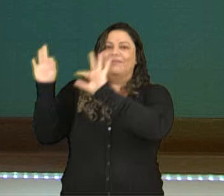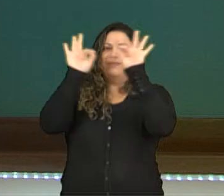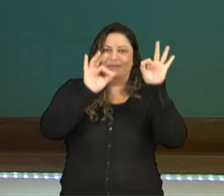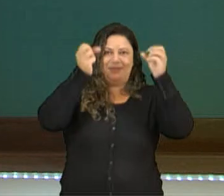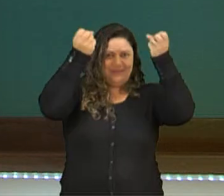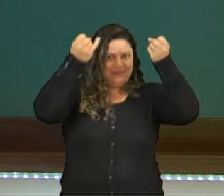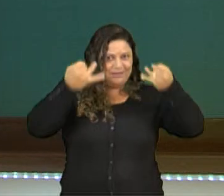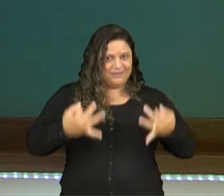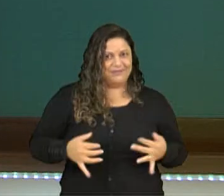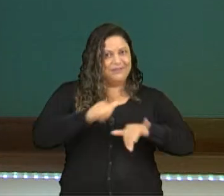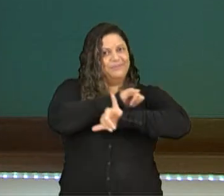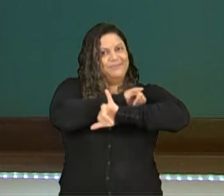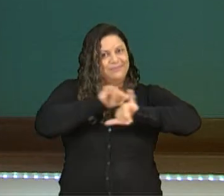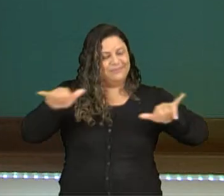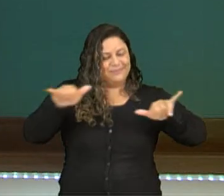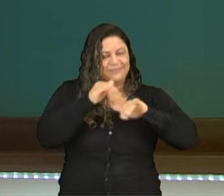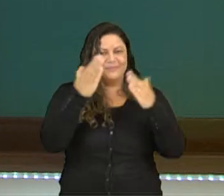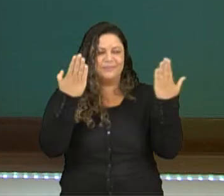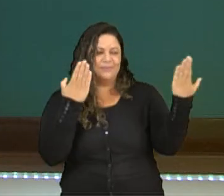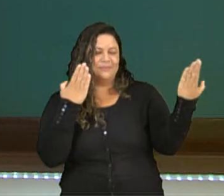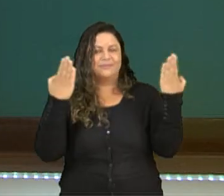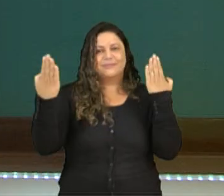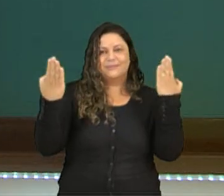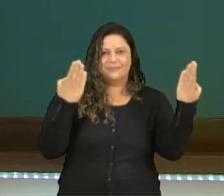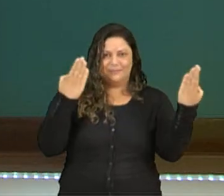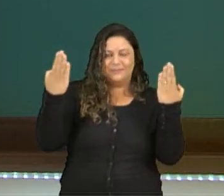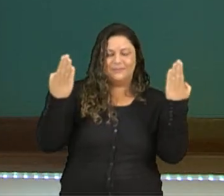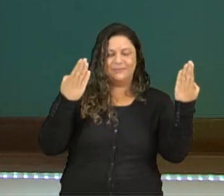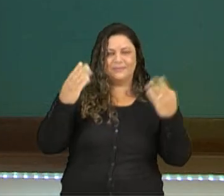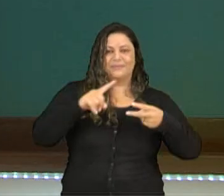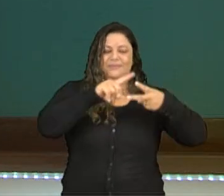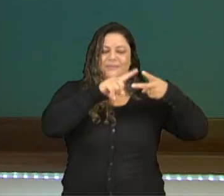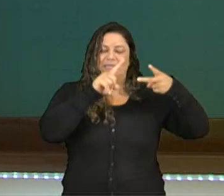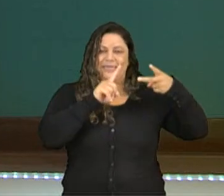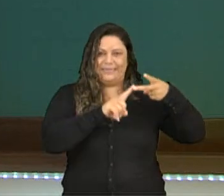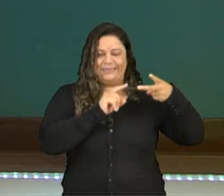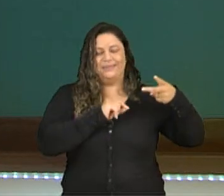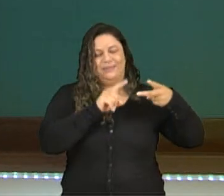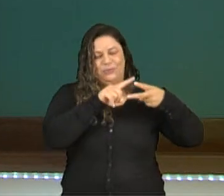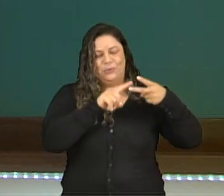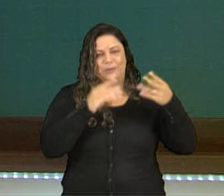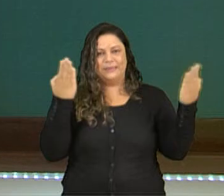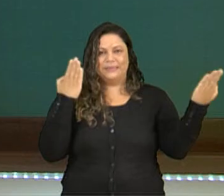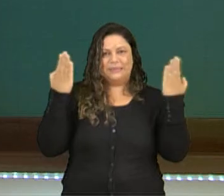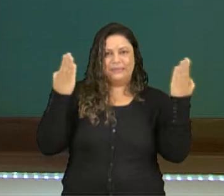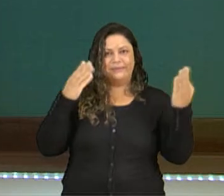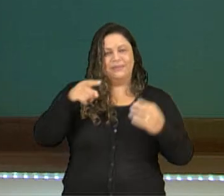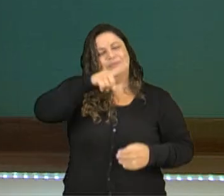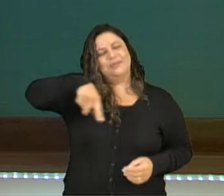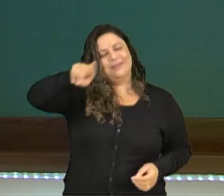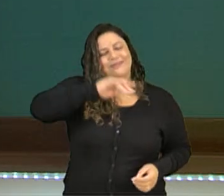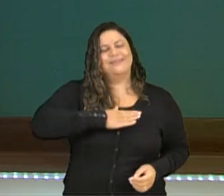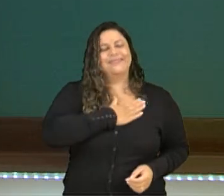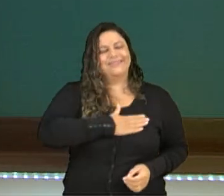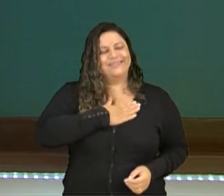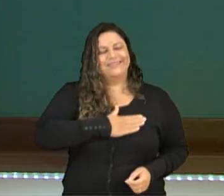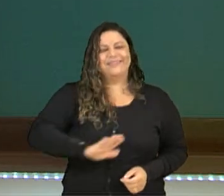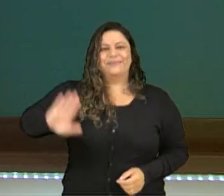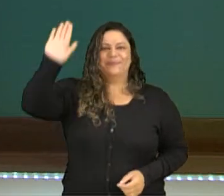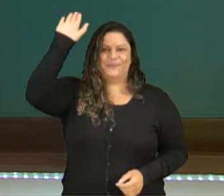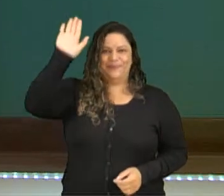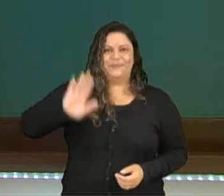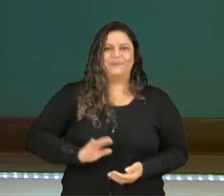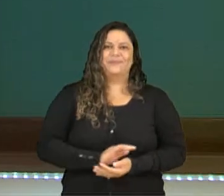Então a gente fez a comparação do texto informativo com a notícia. E espero que vocês tenham gostado. Até